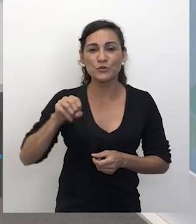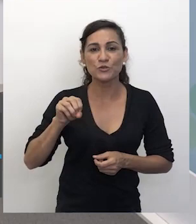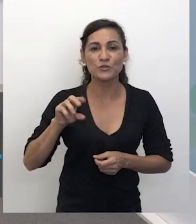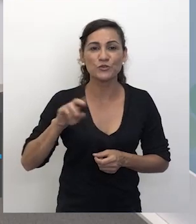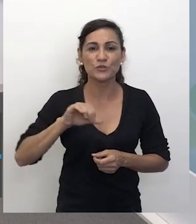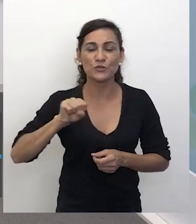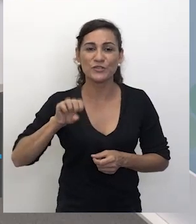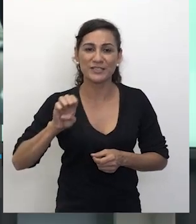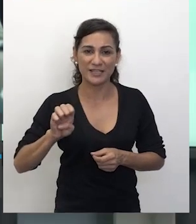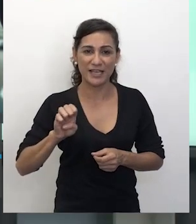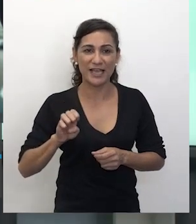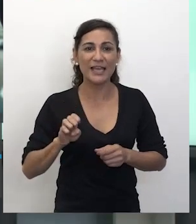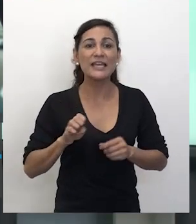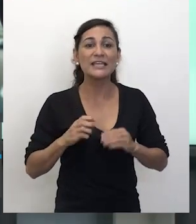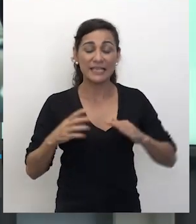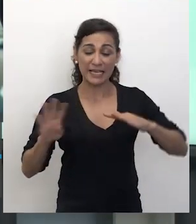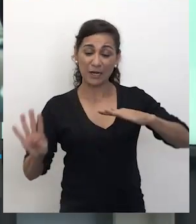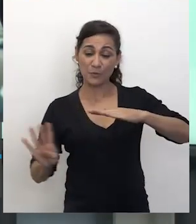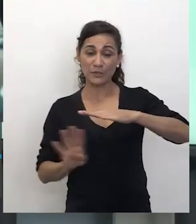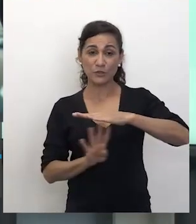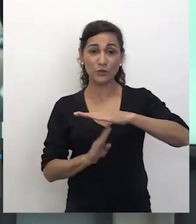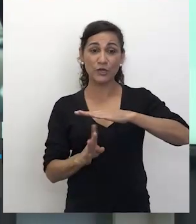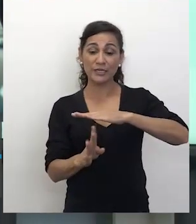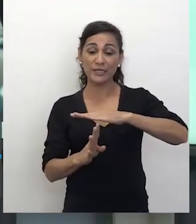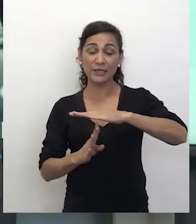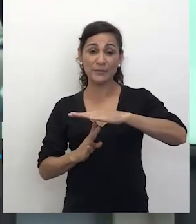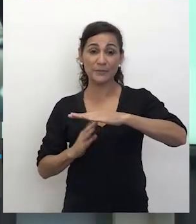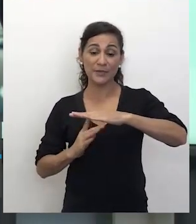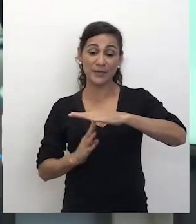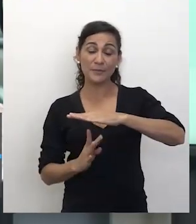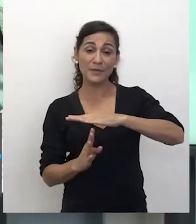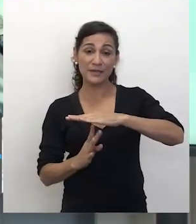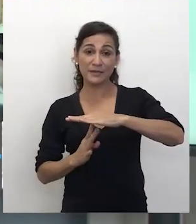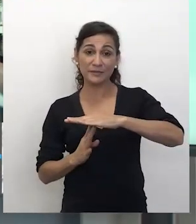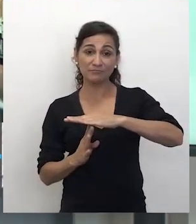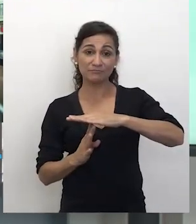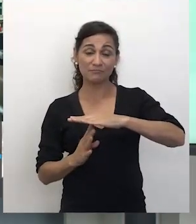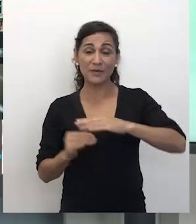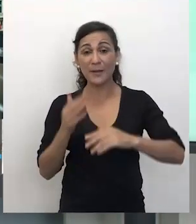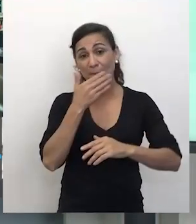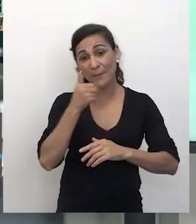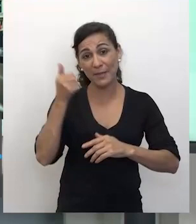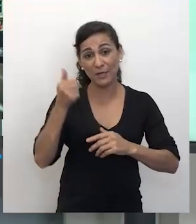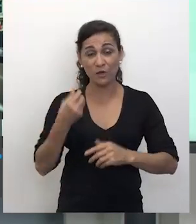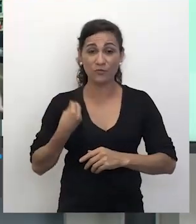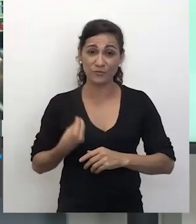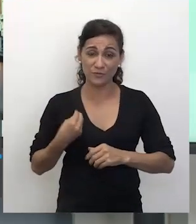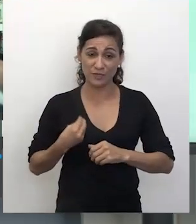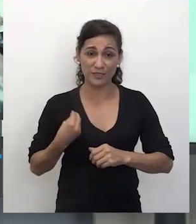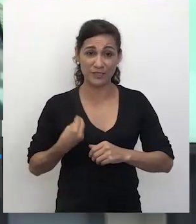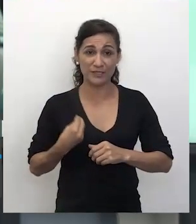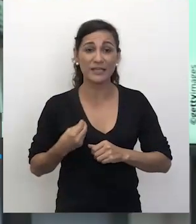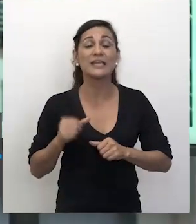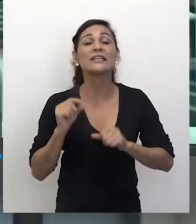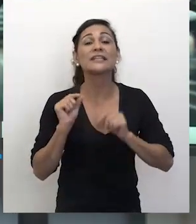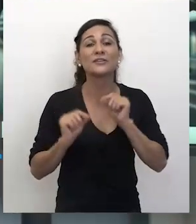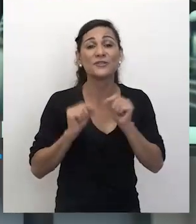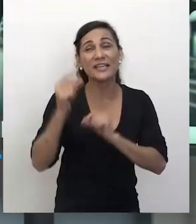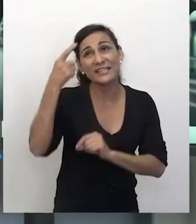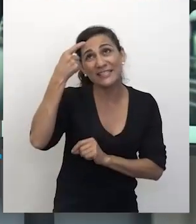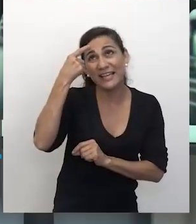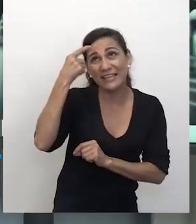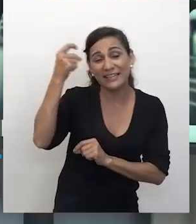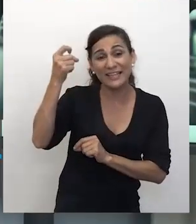pessoa que migra em busca de melhores oportunidades. Tem tudo a ver com o desdobramento dessa ideia